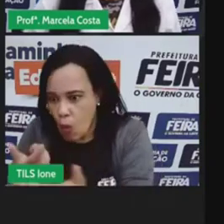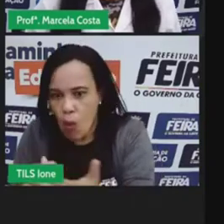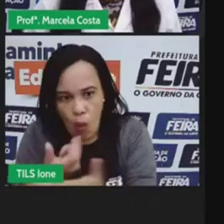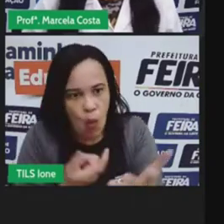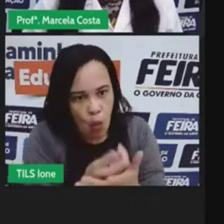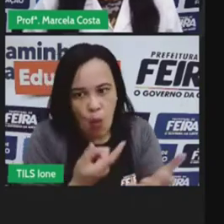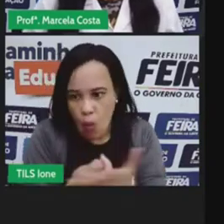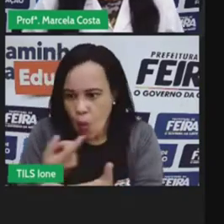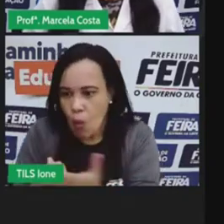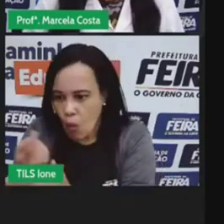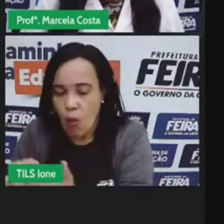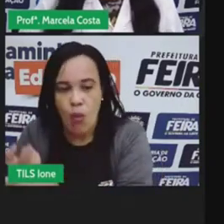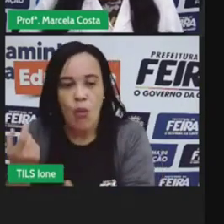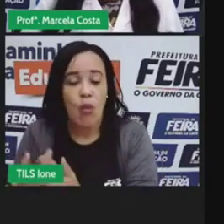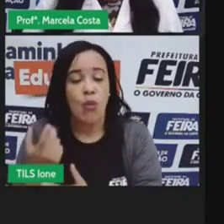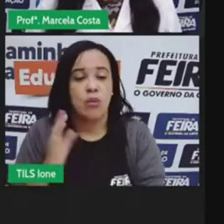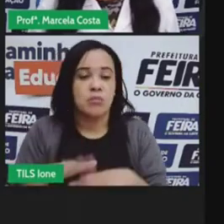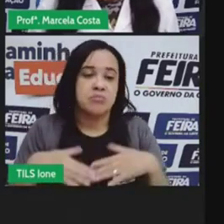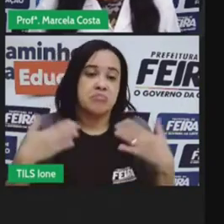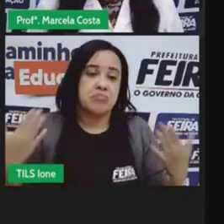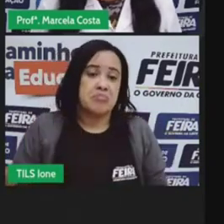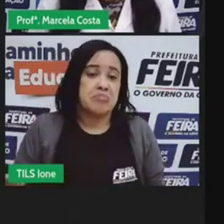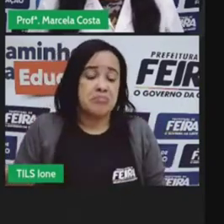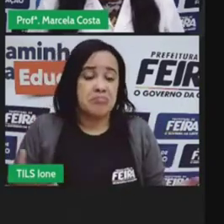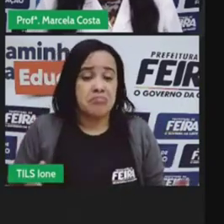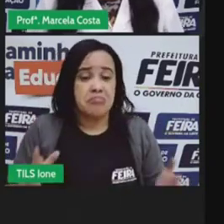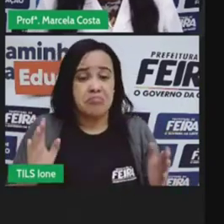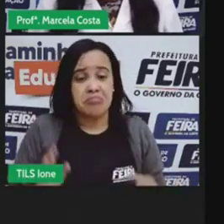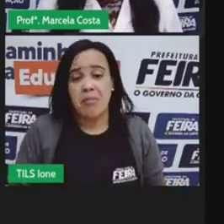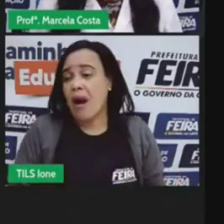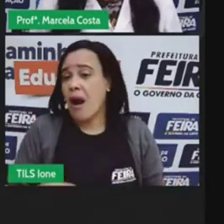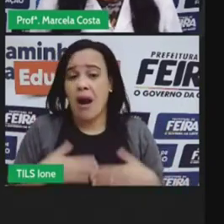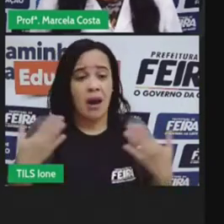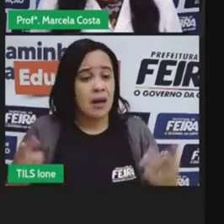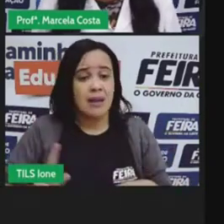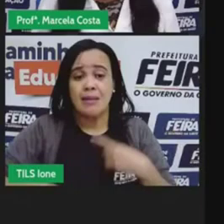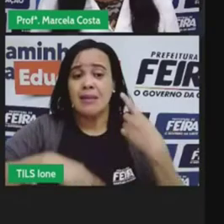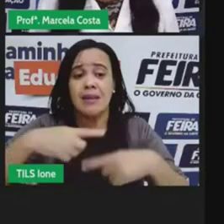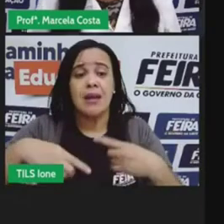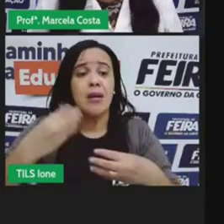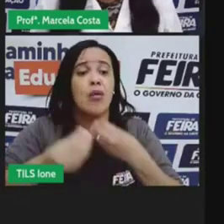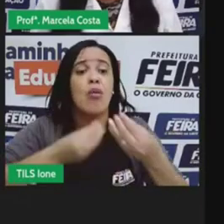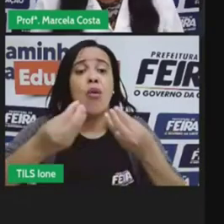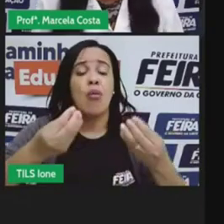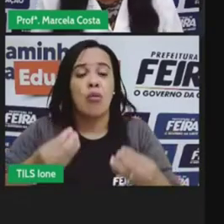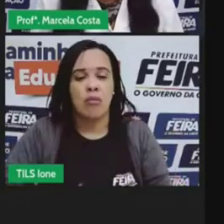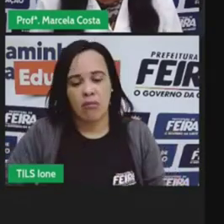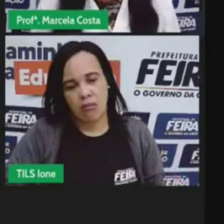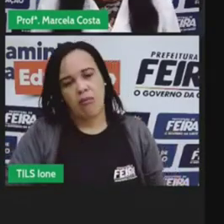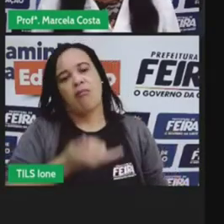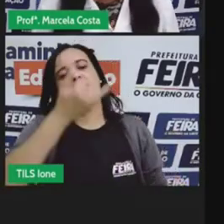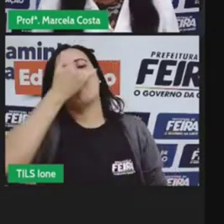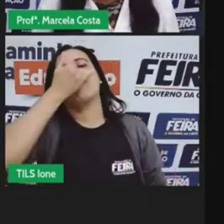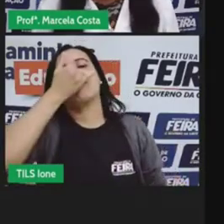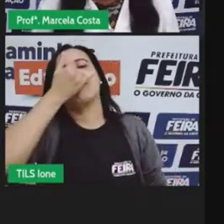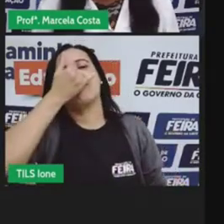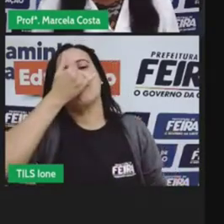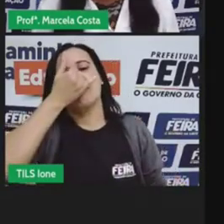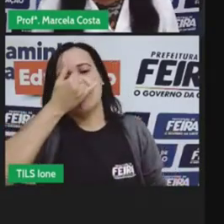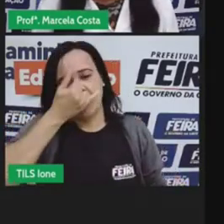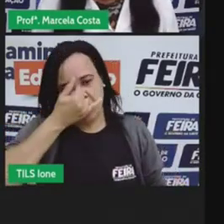vai lá e compra coisas que não estavam no planejamento e aí acaba adquirindo uma dívida